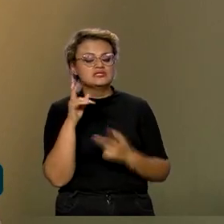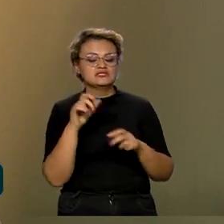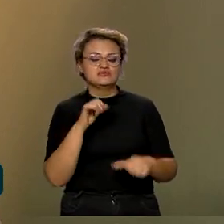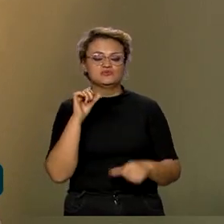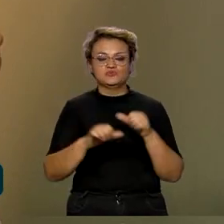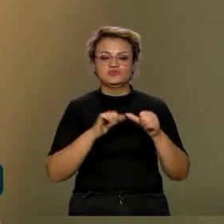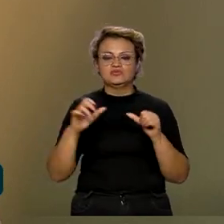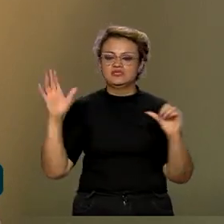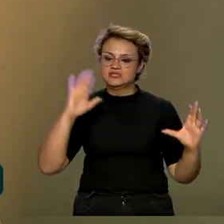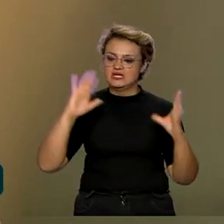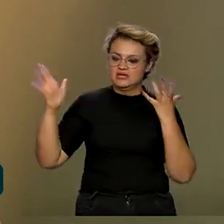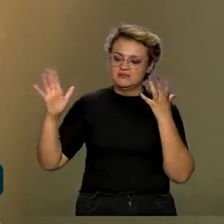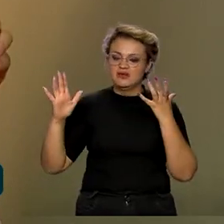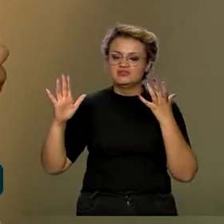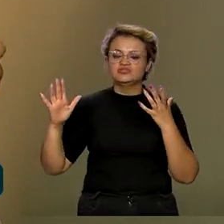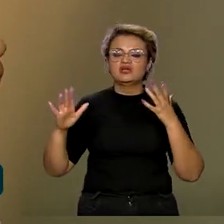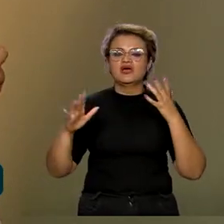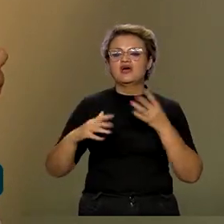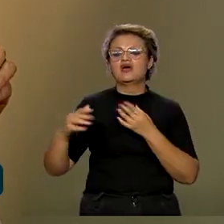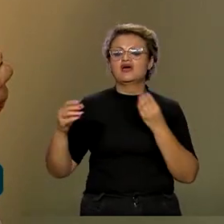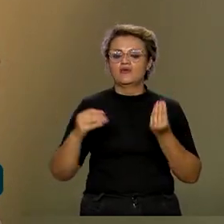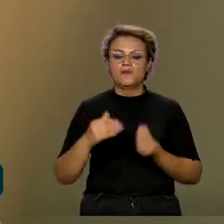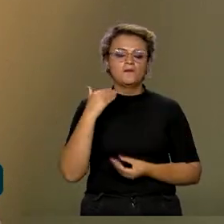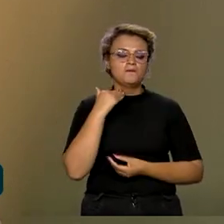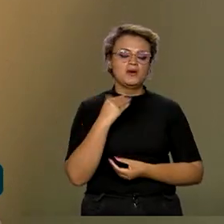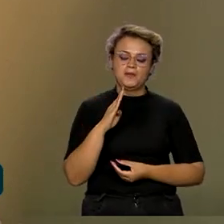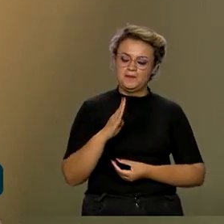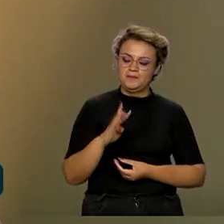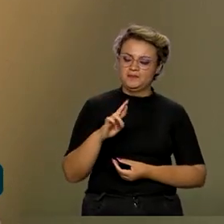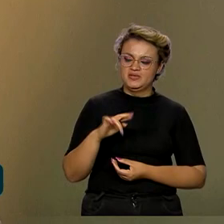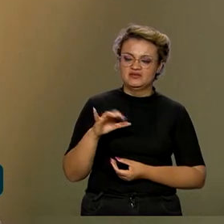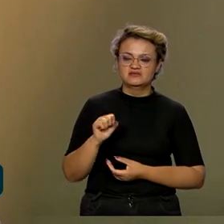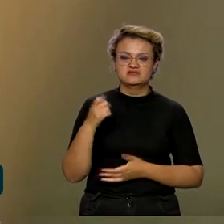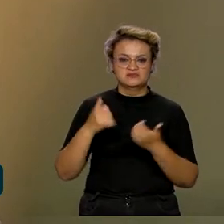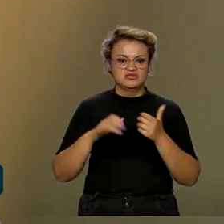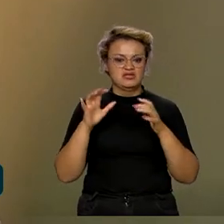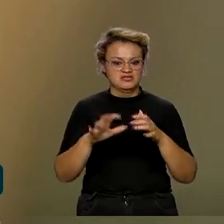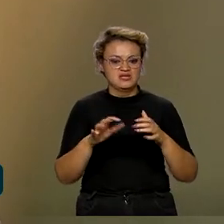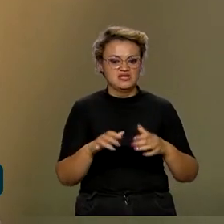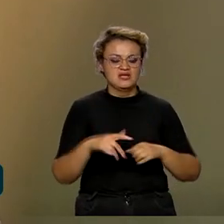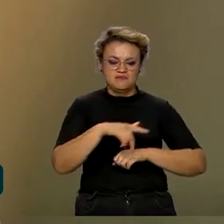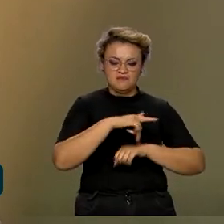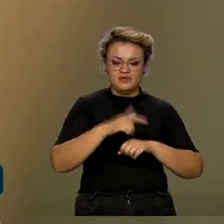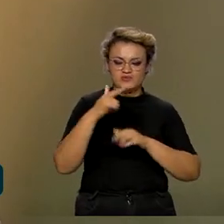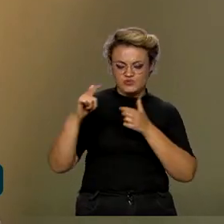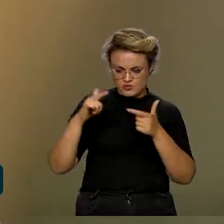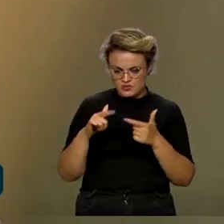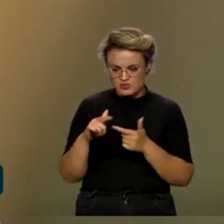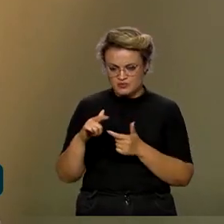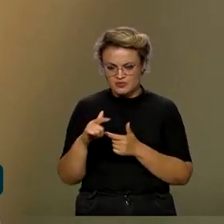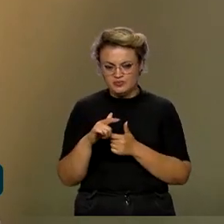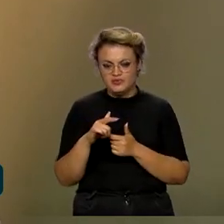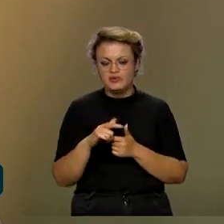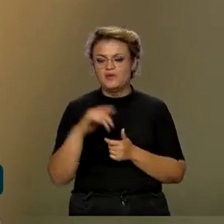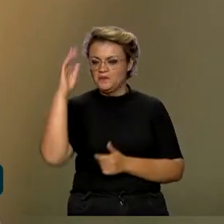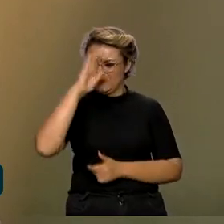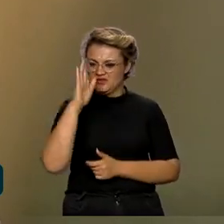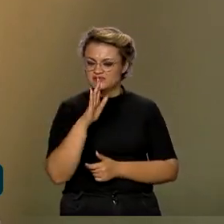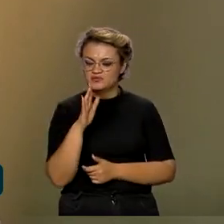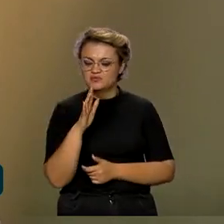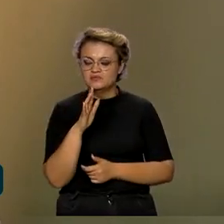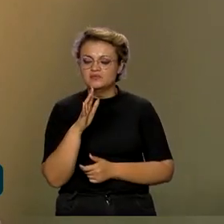climática, ela é tratada, assim, pelo banco dos BRICS e os países, né, nós vemos que agora o Brasil,